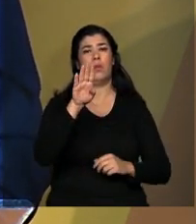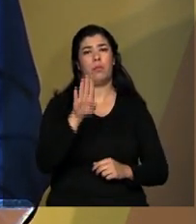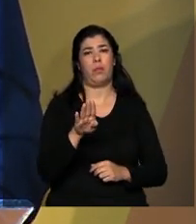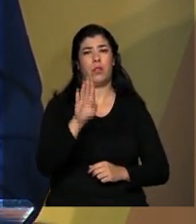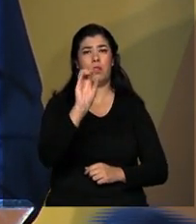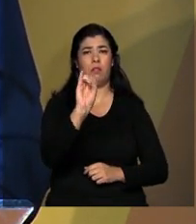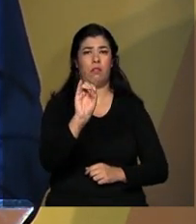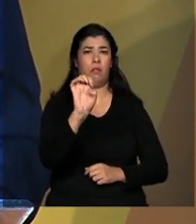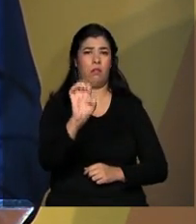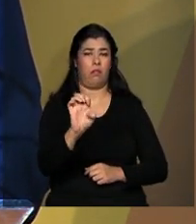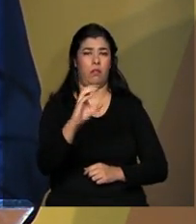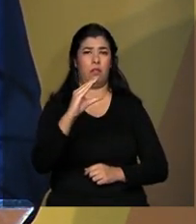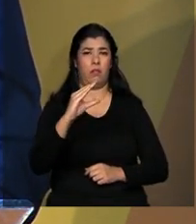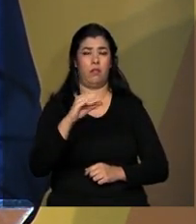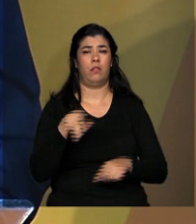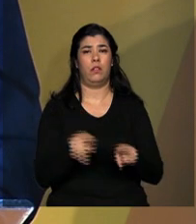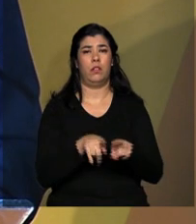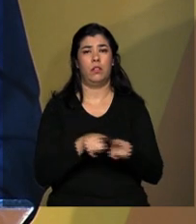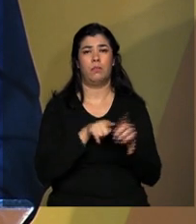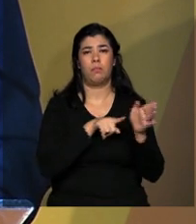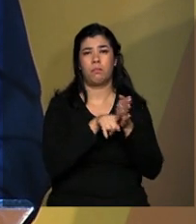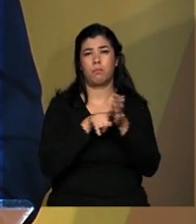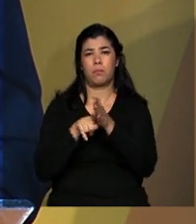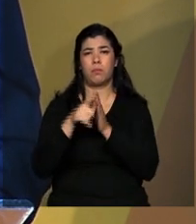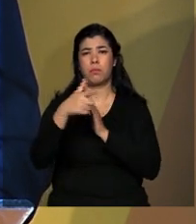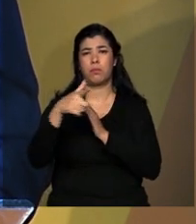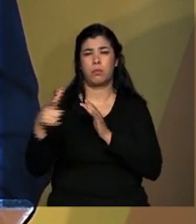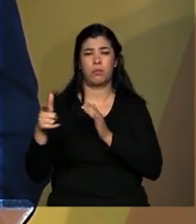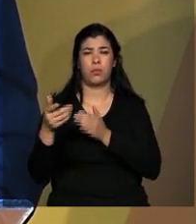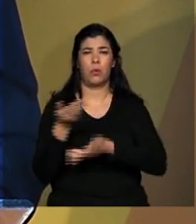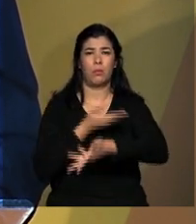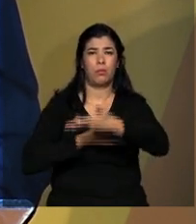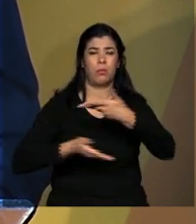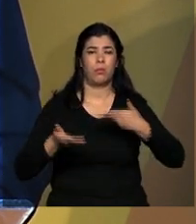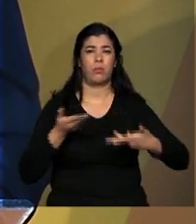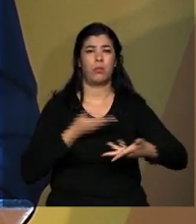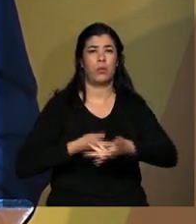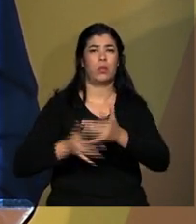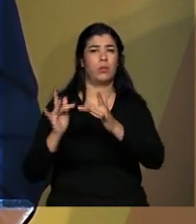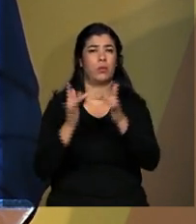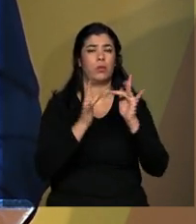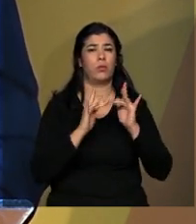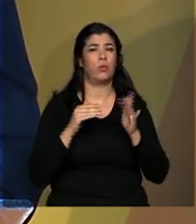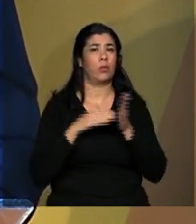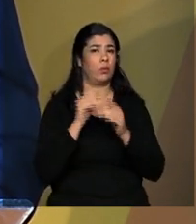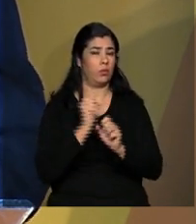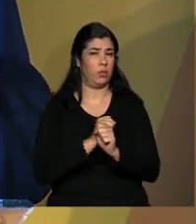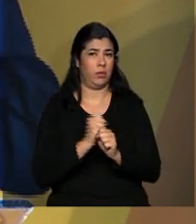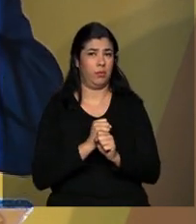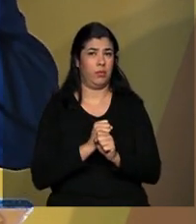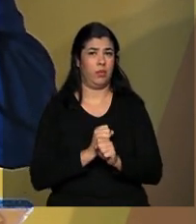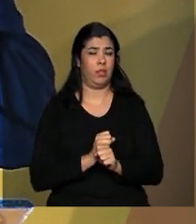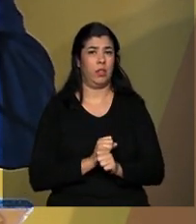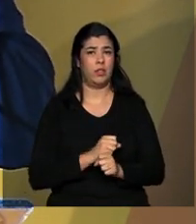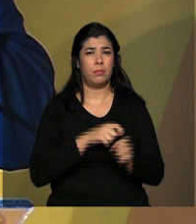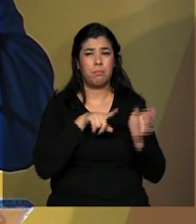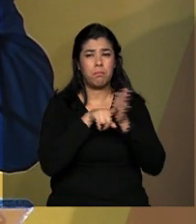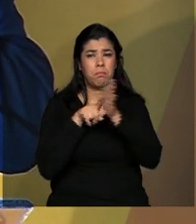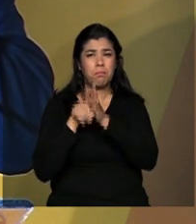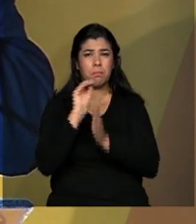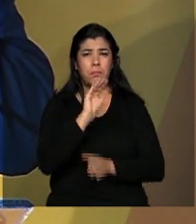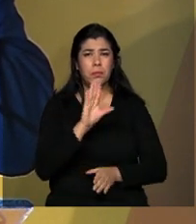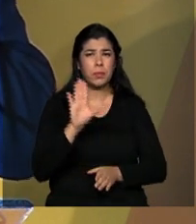a estudar o fluxo de comércio entre os dois países durante os últimos anos. Os resultados deste mapeamento